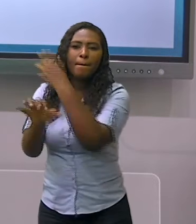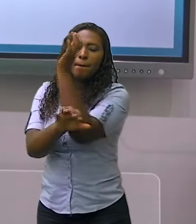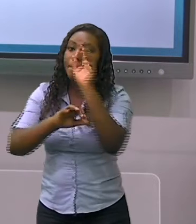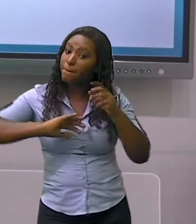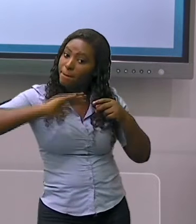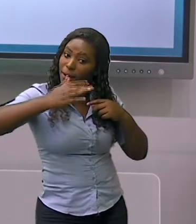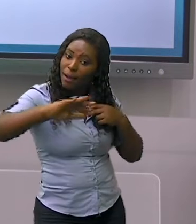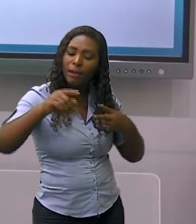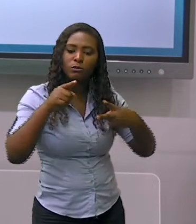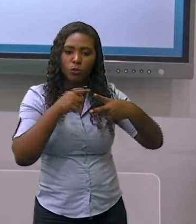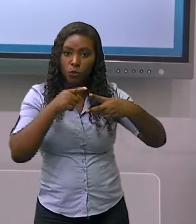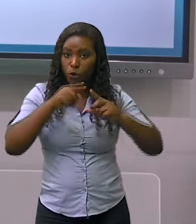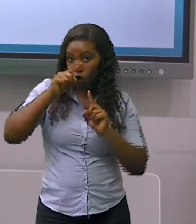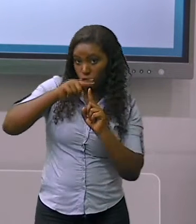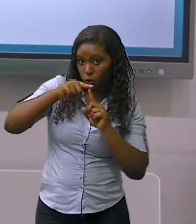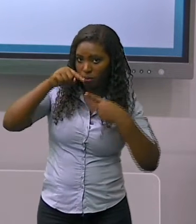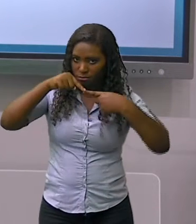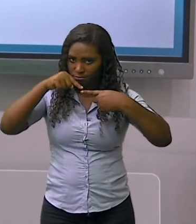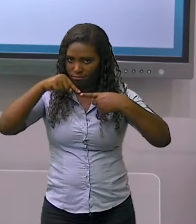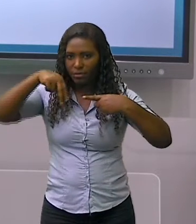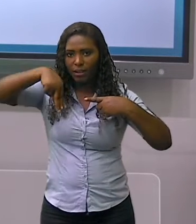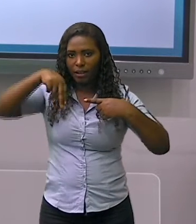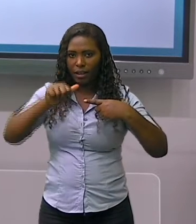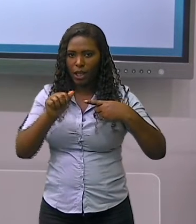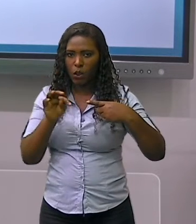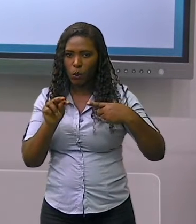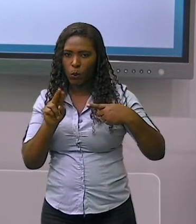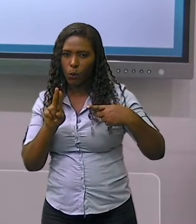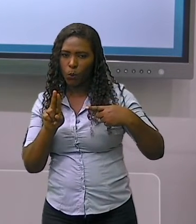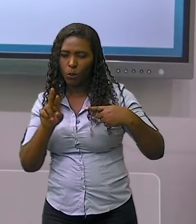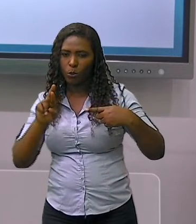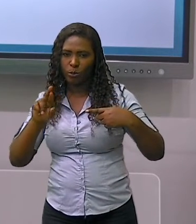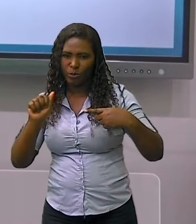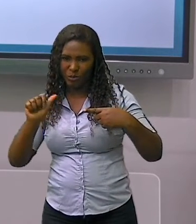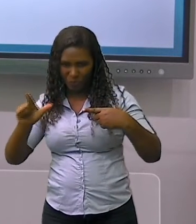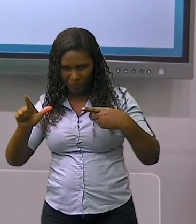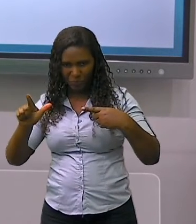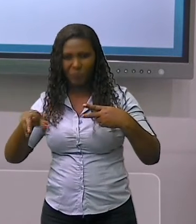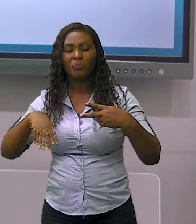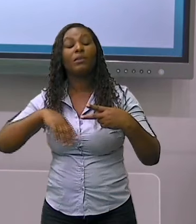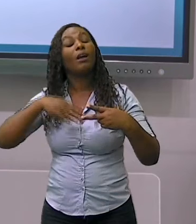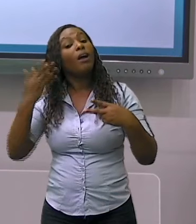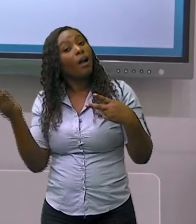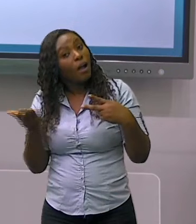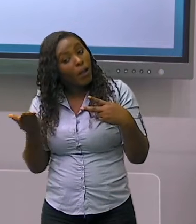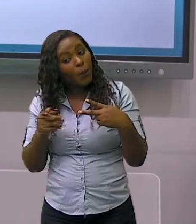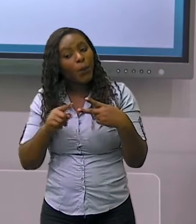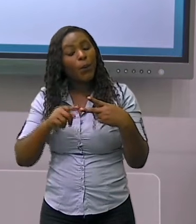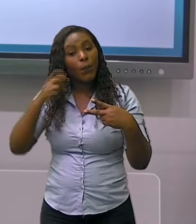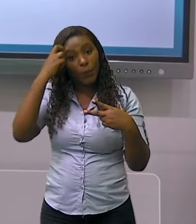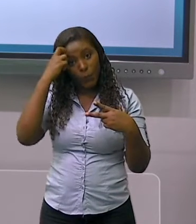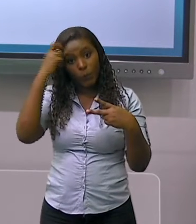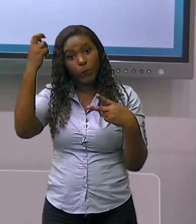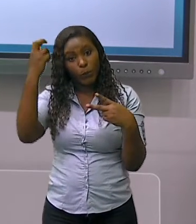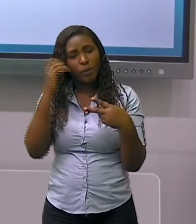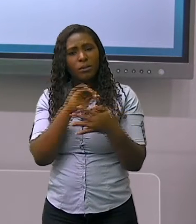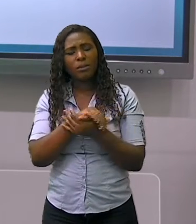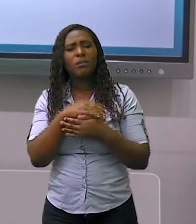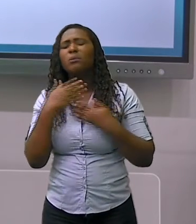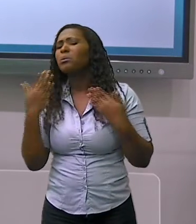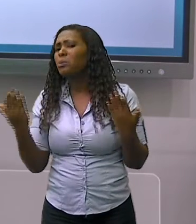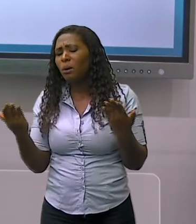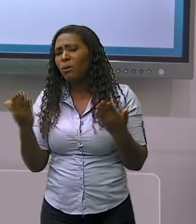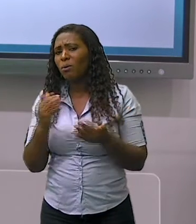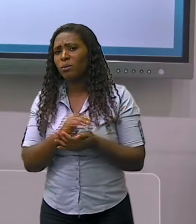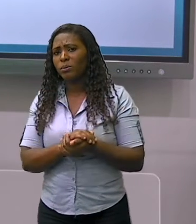Agora, está na hora de você identificar as paisagens culturais. Quais são as